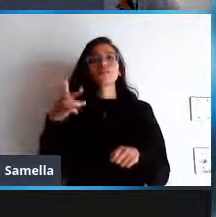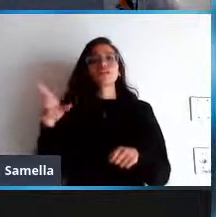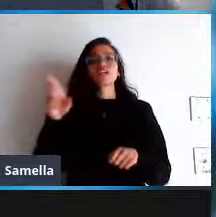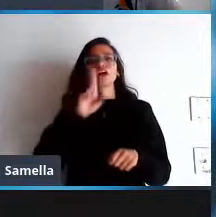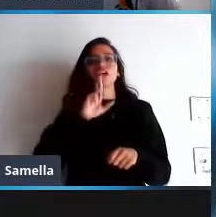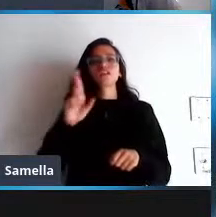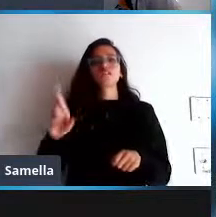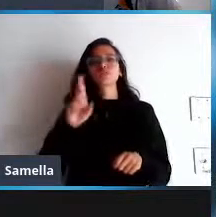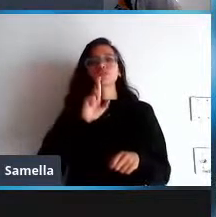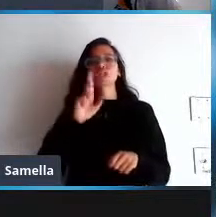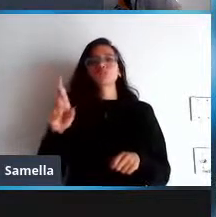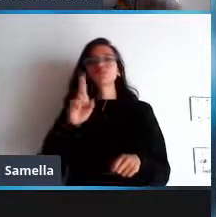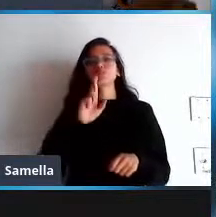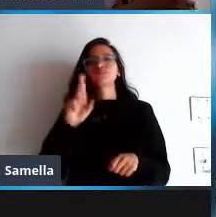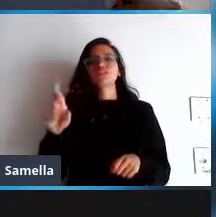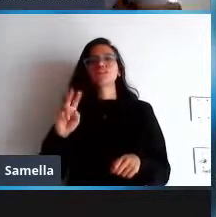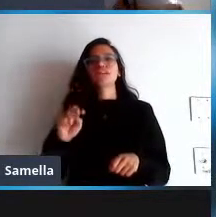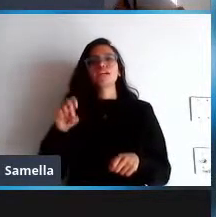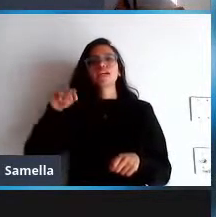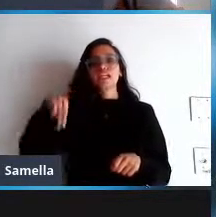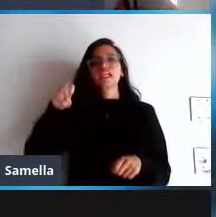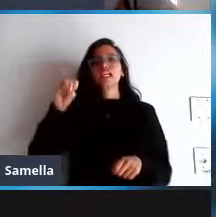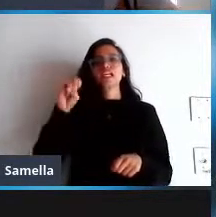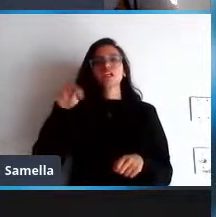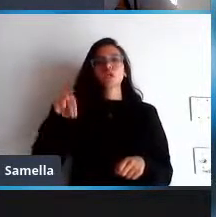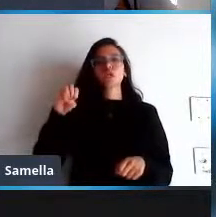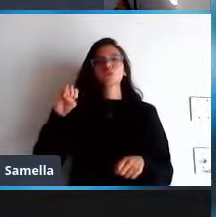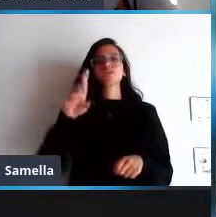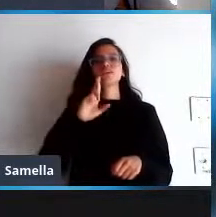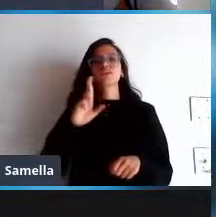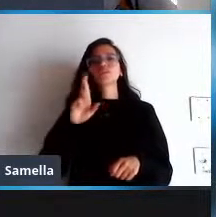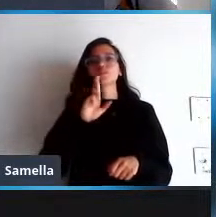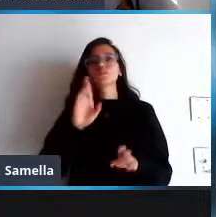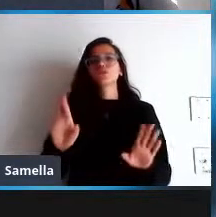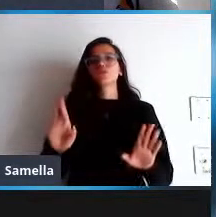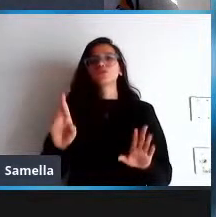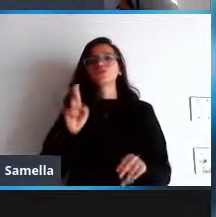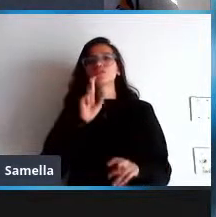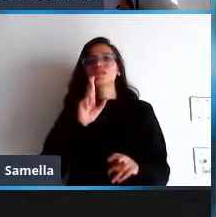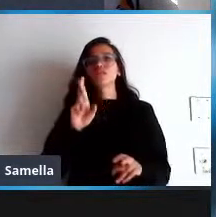o Nuno se encontra por aí eu acho que ele não está respondendo